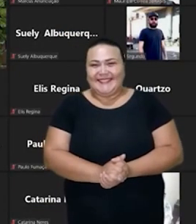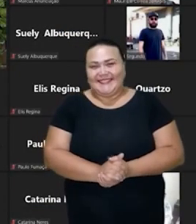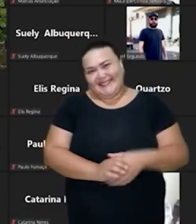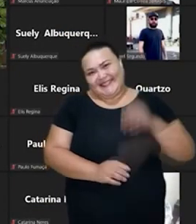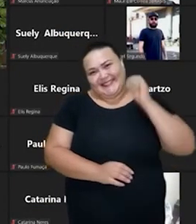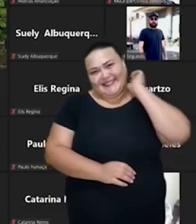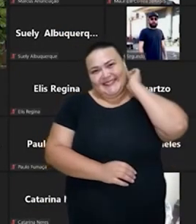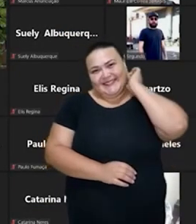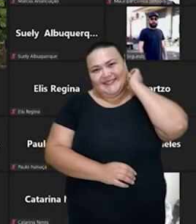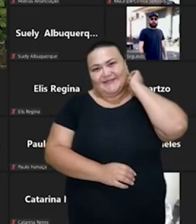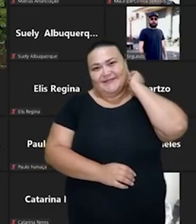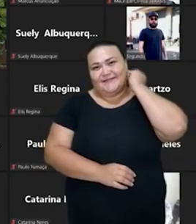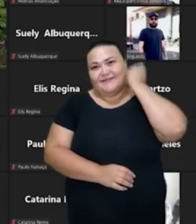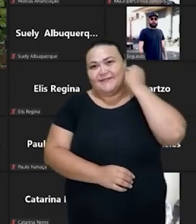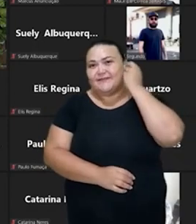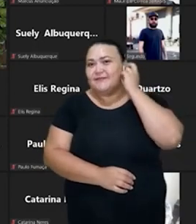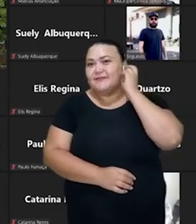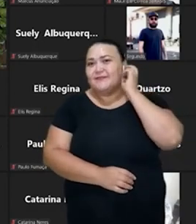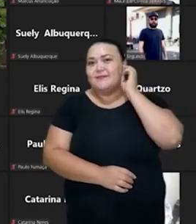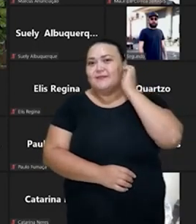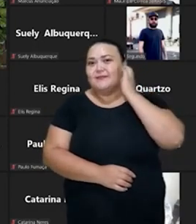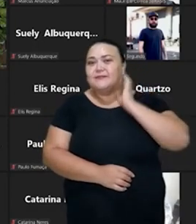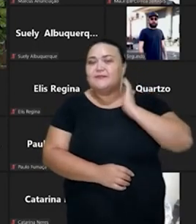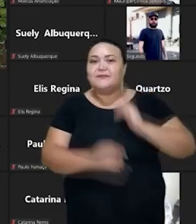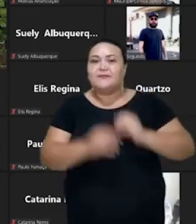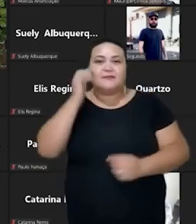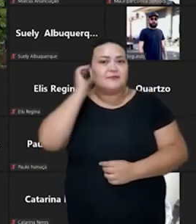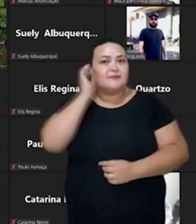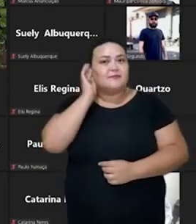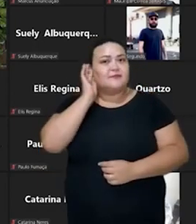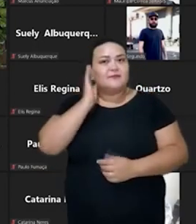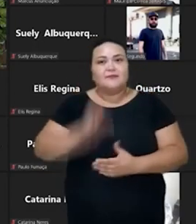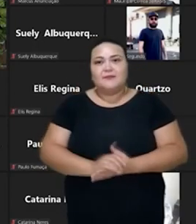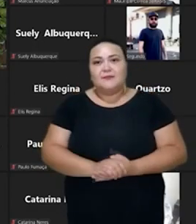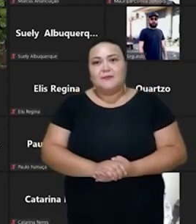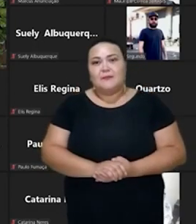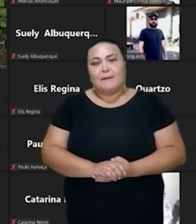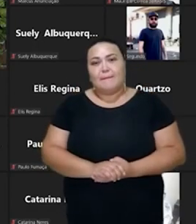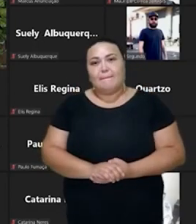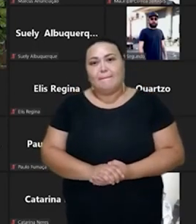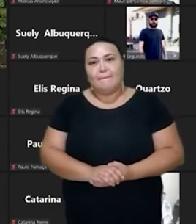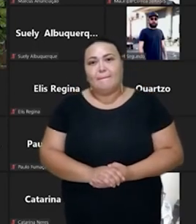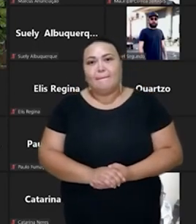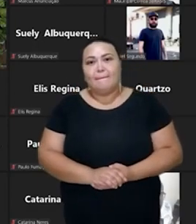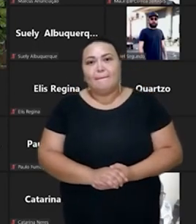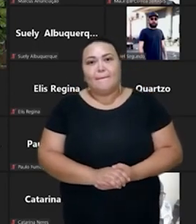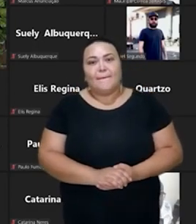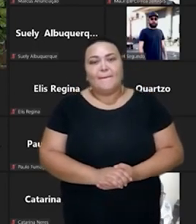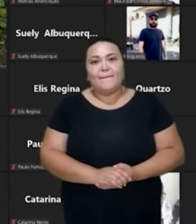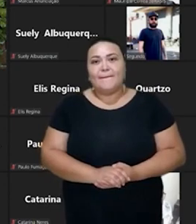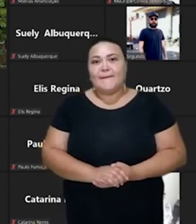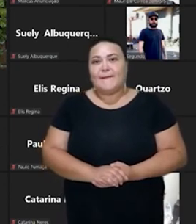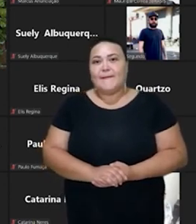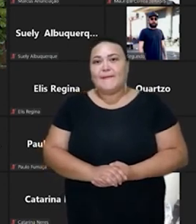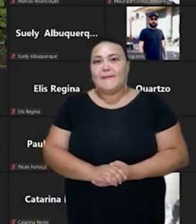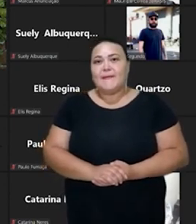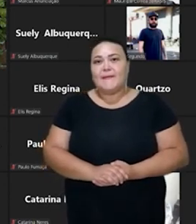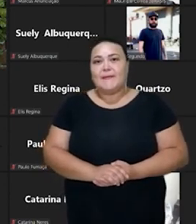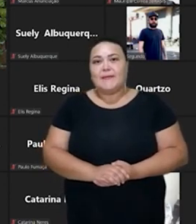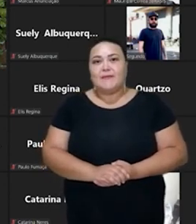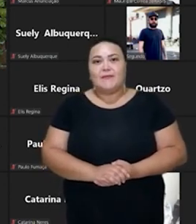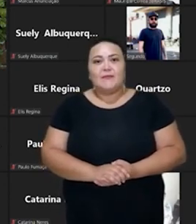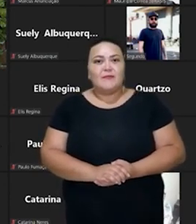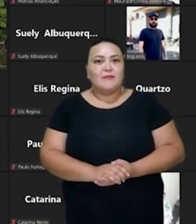Boa noite a todos, a todas. É um prazer, muito grande, uma honra para mim, Então, nesse curso aí de formação,